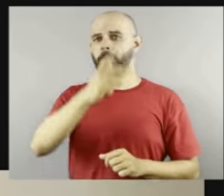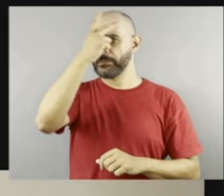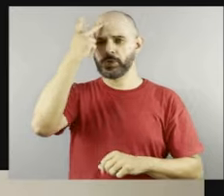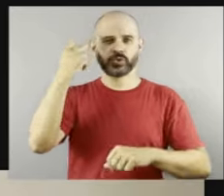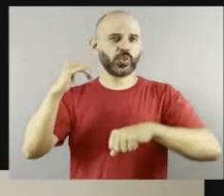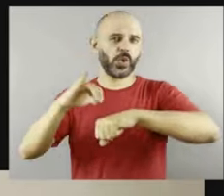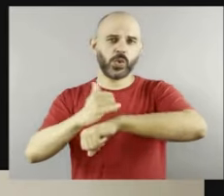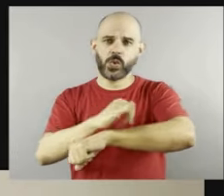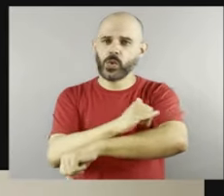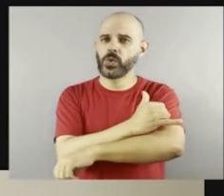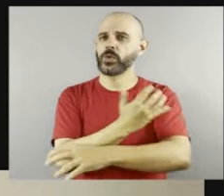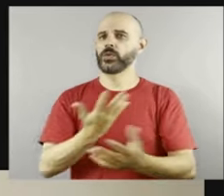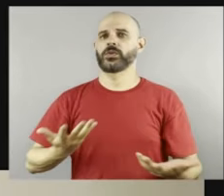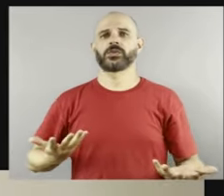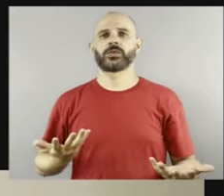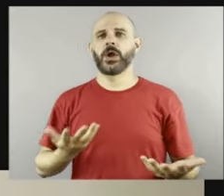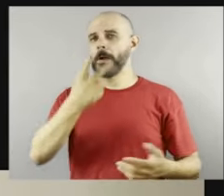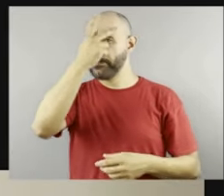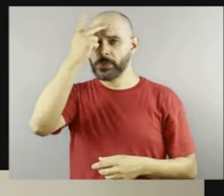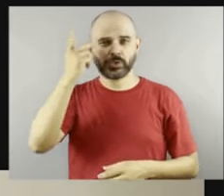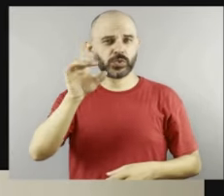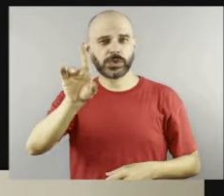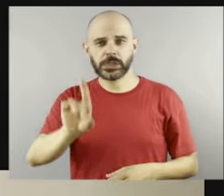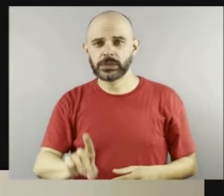deficiência, essas pessoas precisam